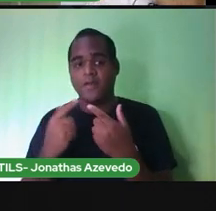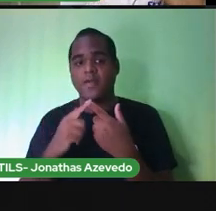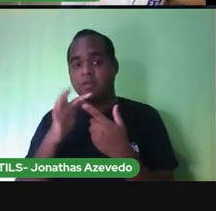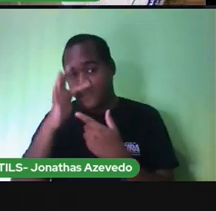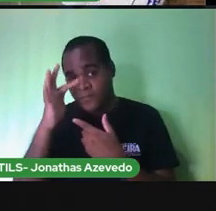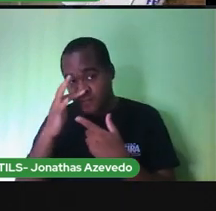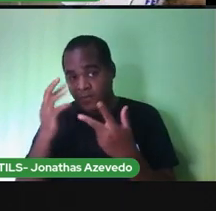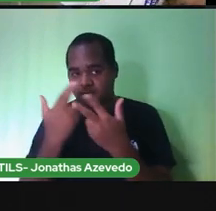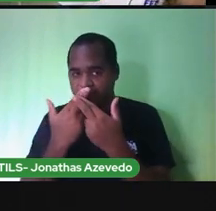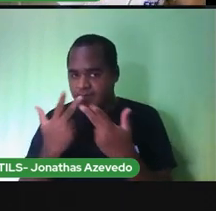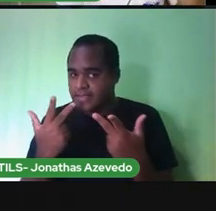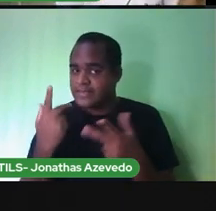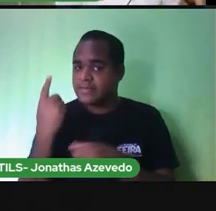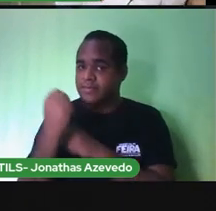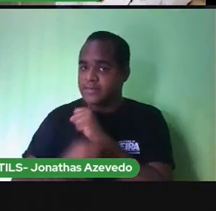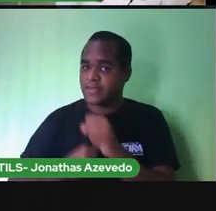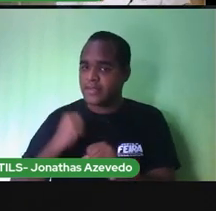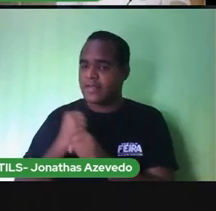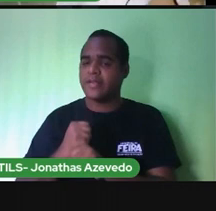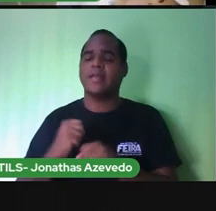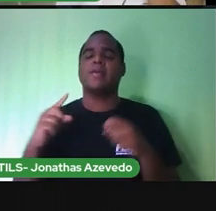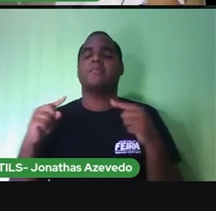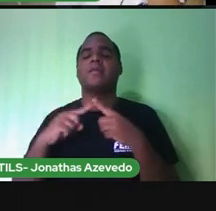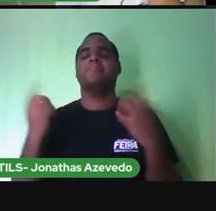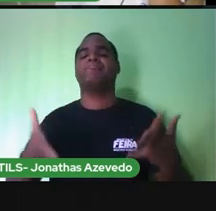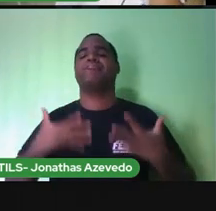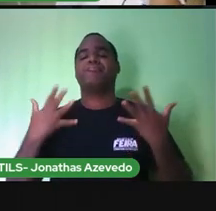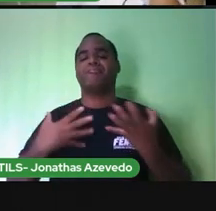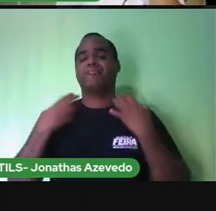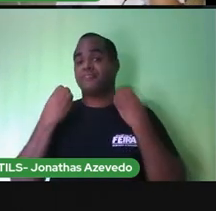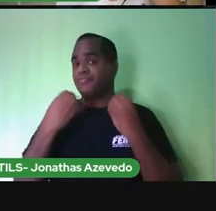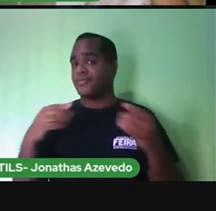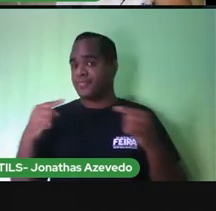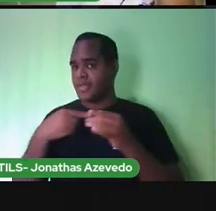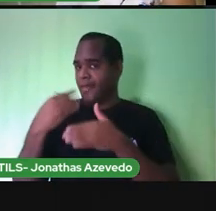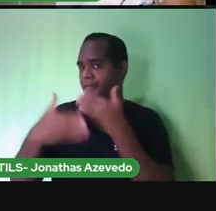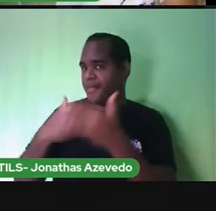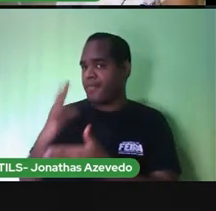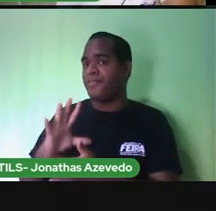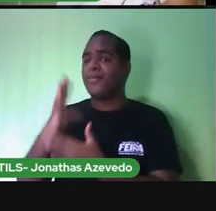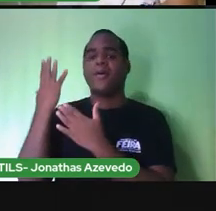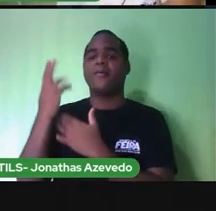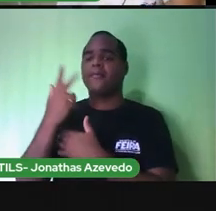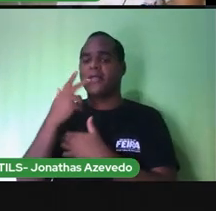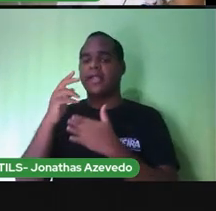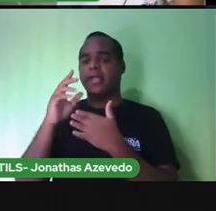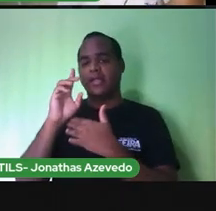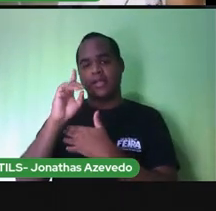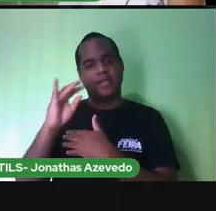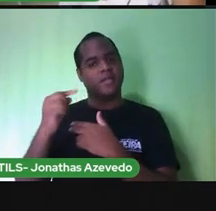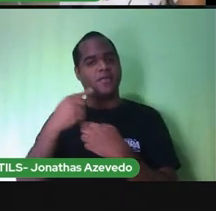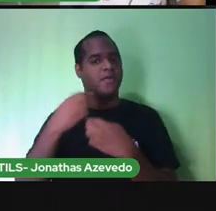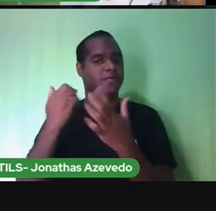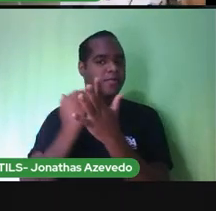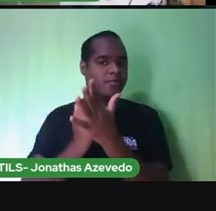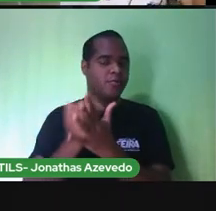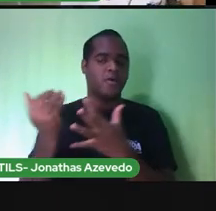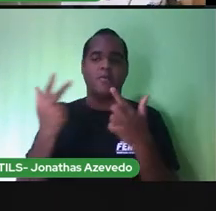que a temperatura é agradável. E com o passar do tempo, os dias começam a ficar